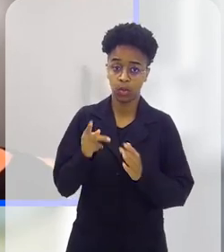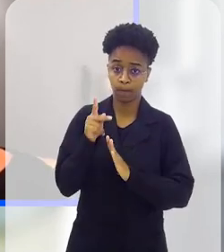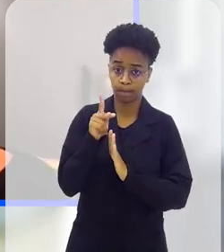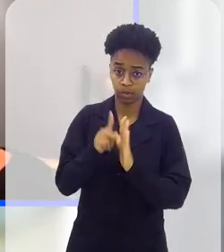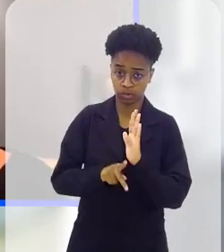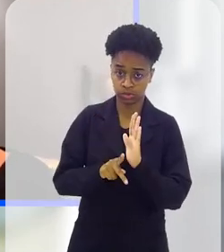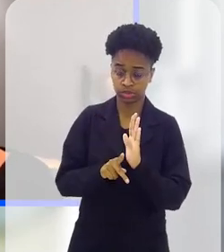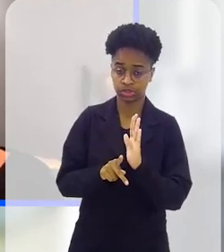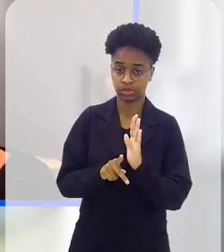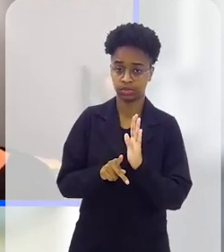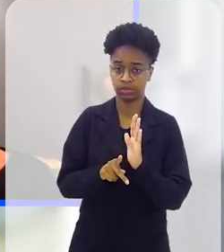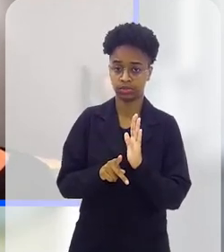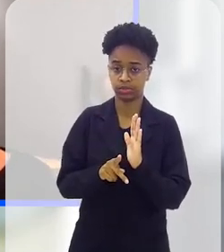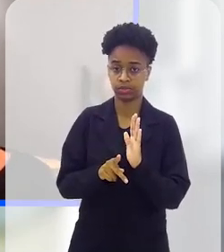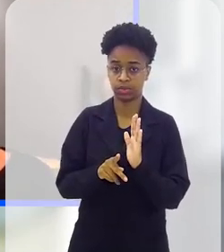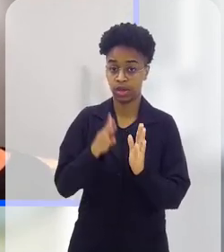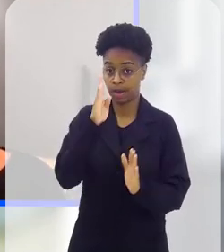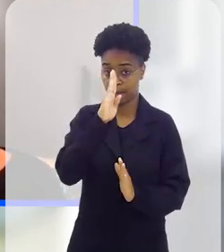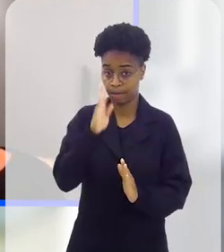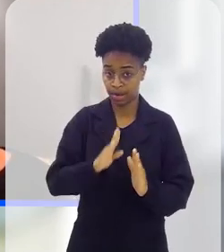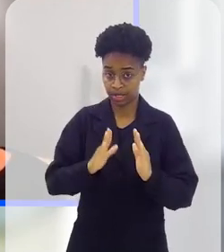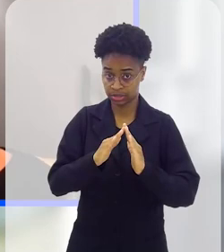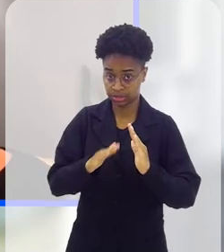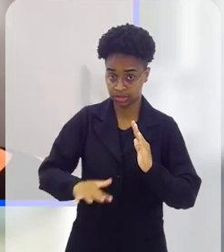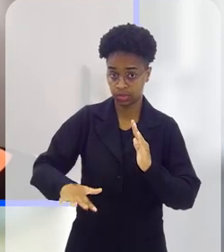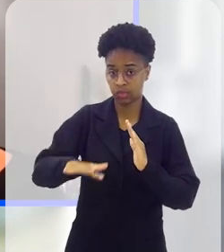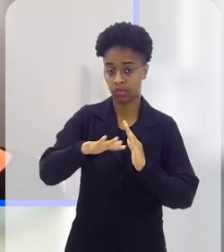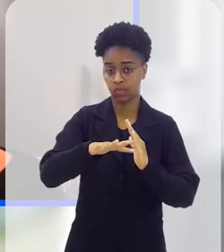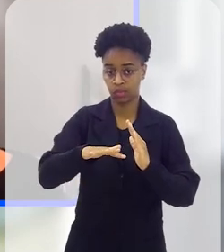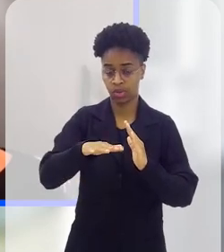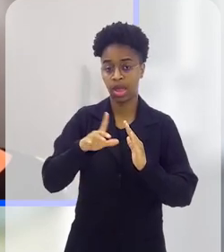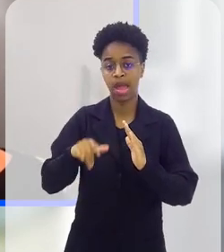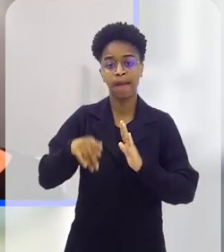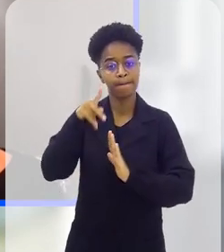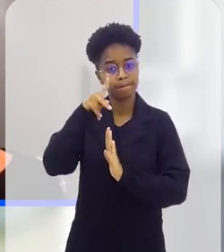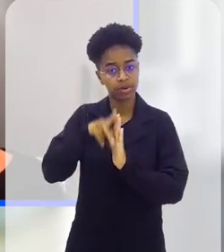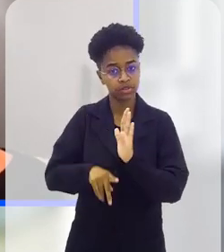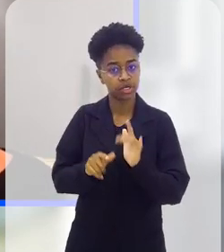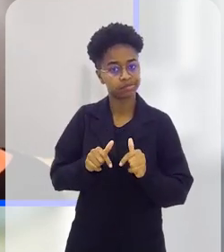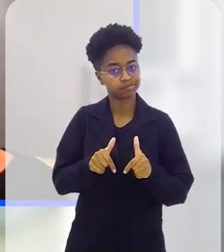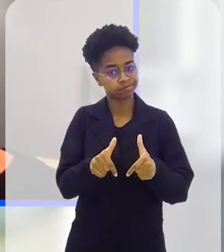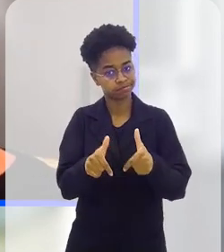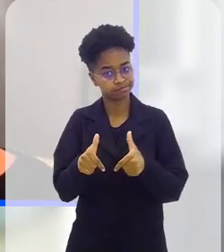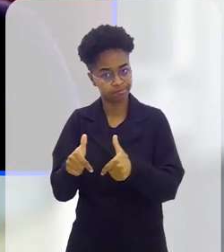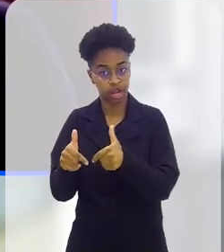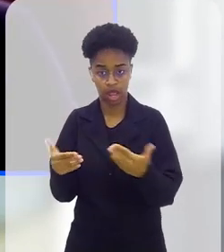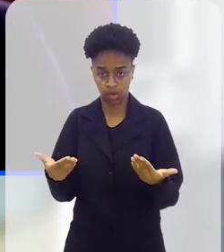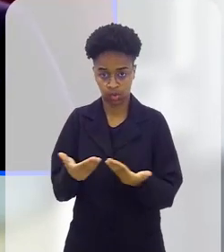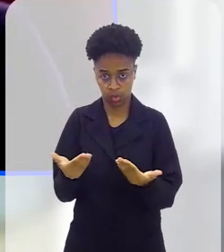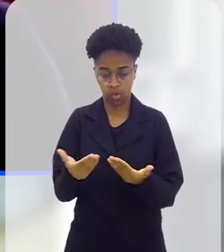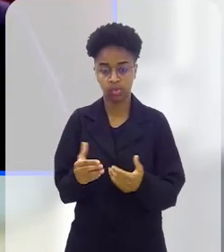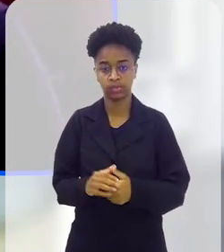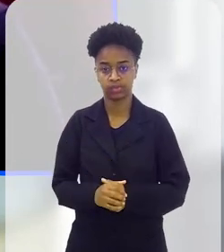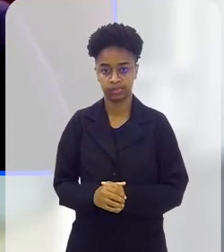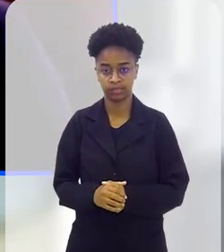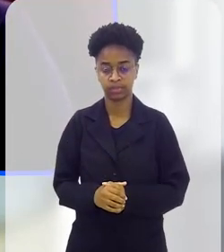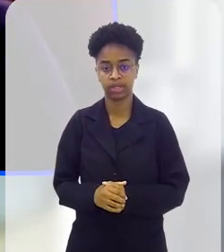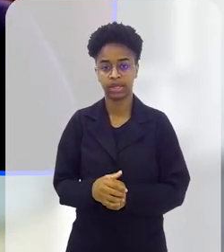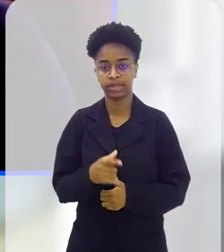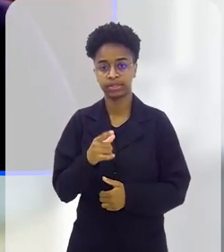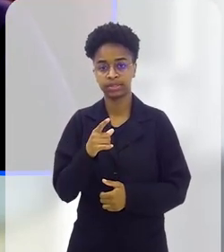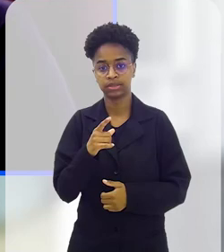O projeto Brasil Quintaleiro, né, que é um projeto que está em execução, atualmente,